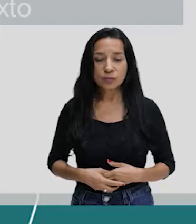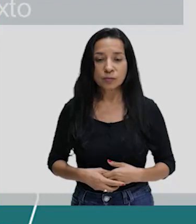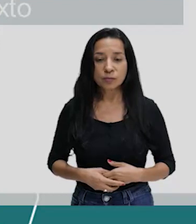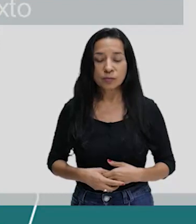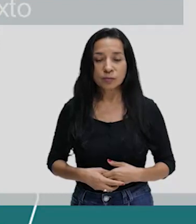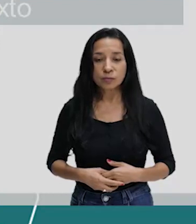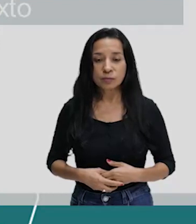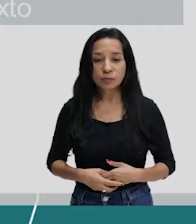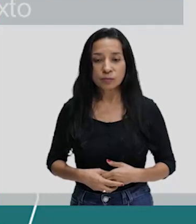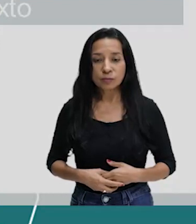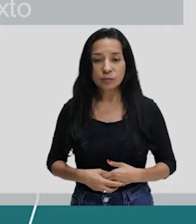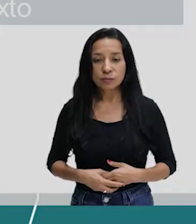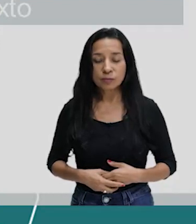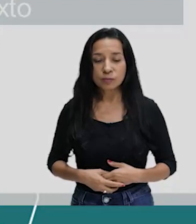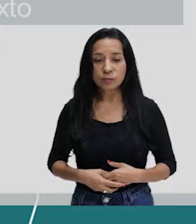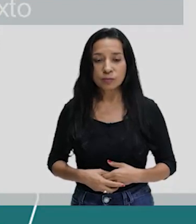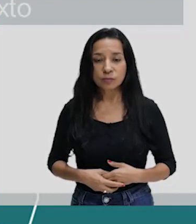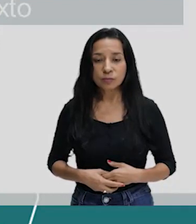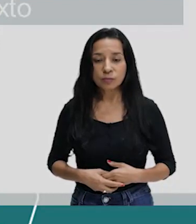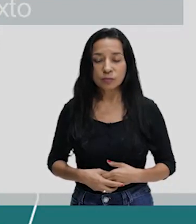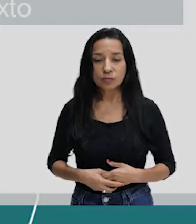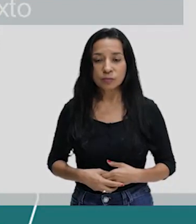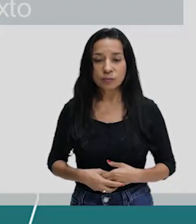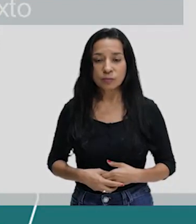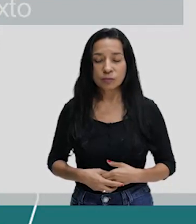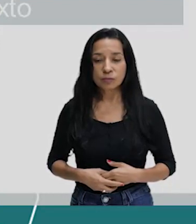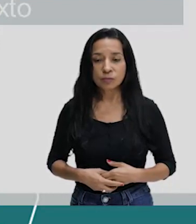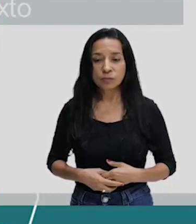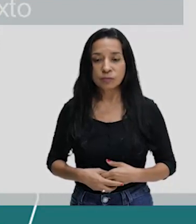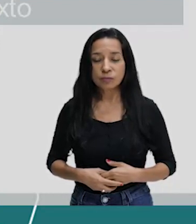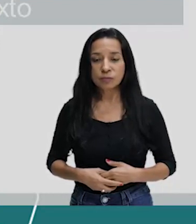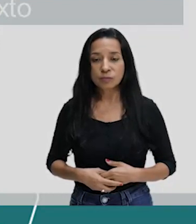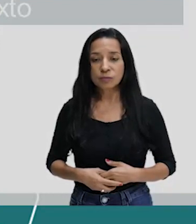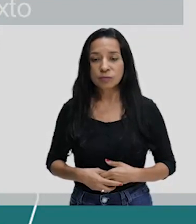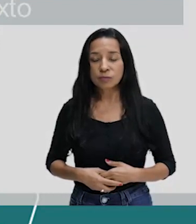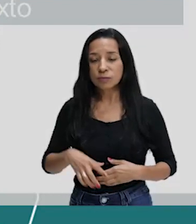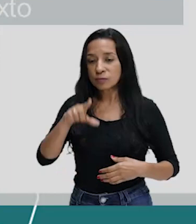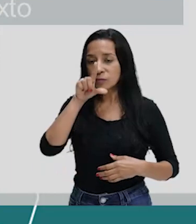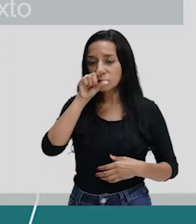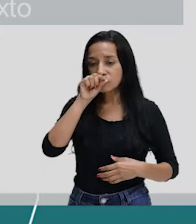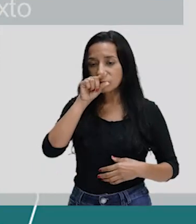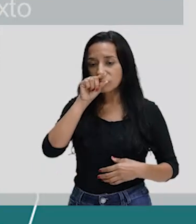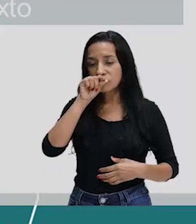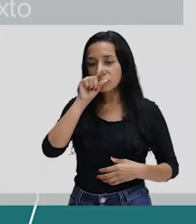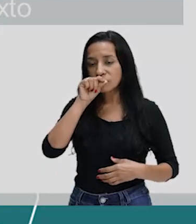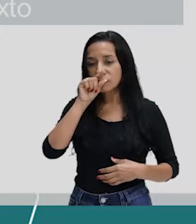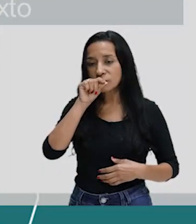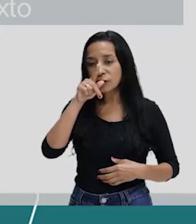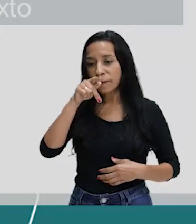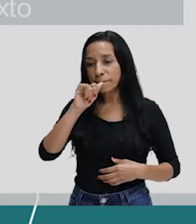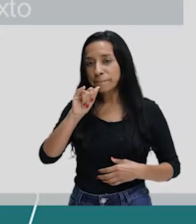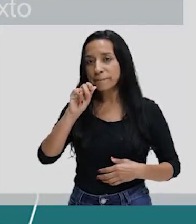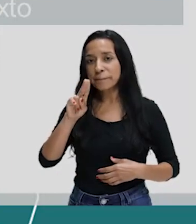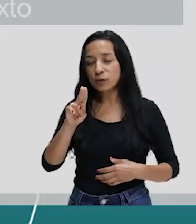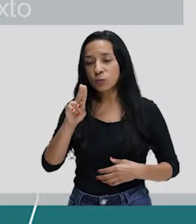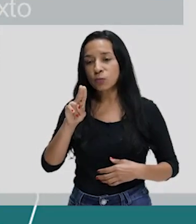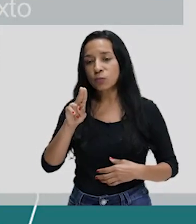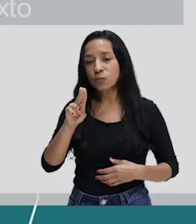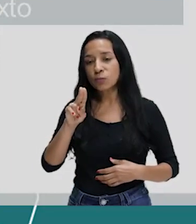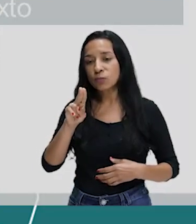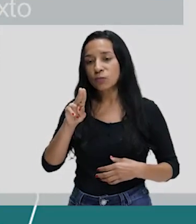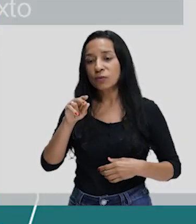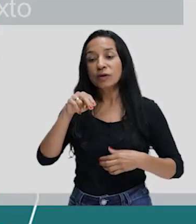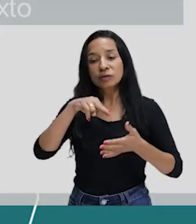pia, pia o pintinho. Pia o pio, o pinto. É, é, Anomatopeia. Tigres, as onças,